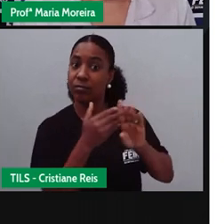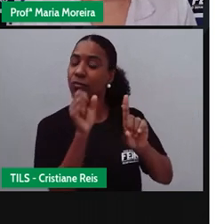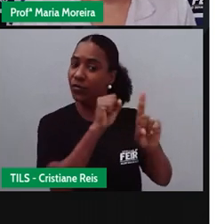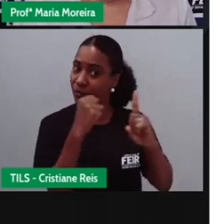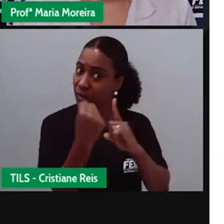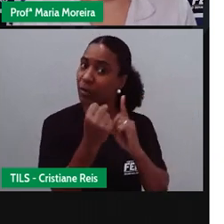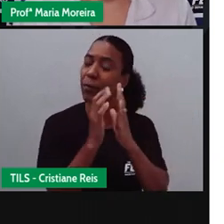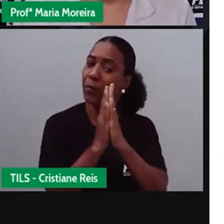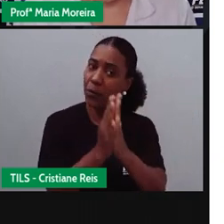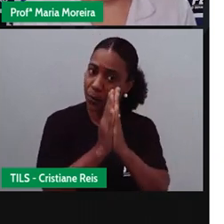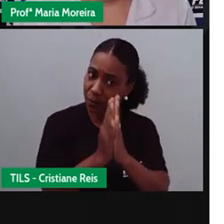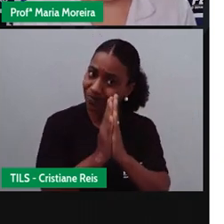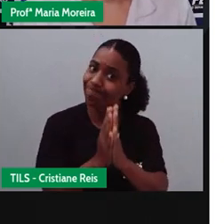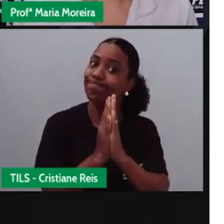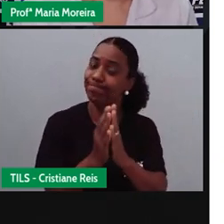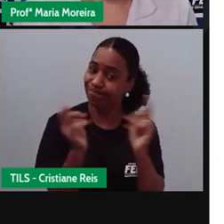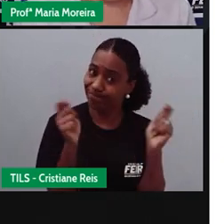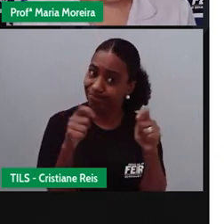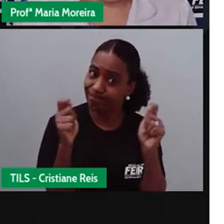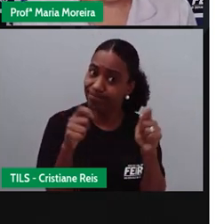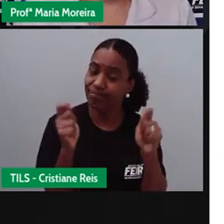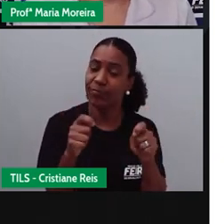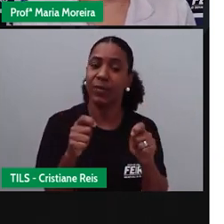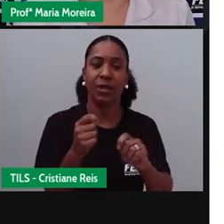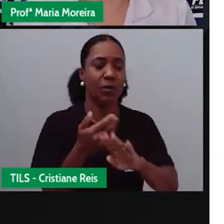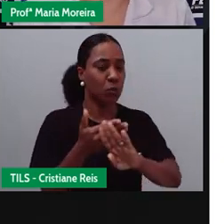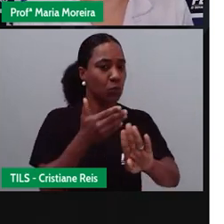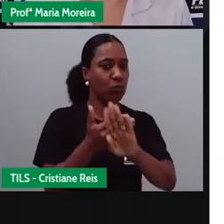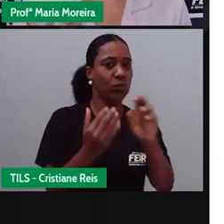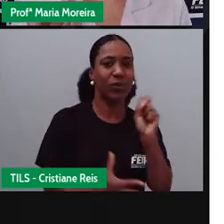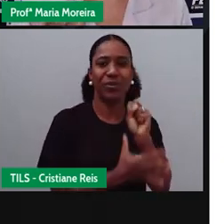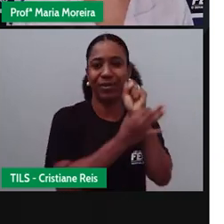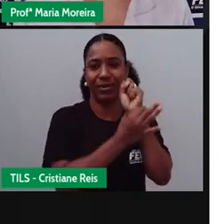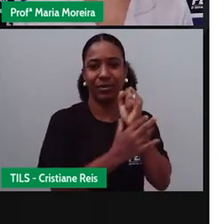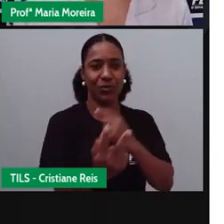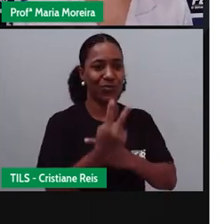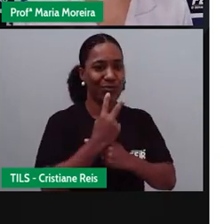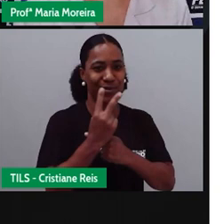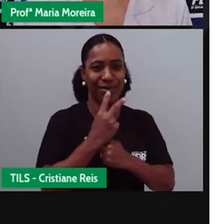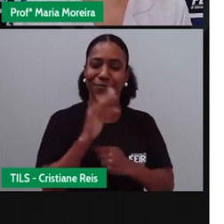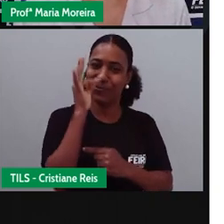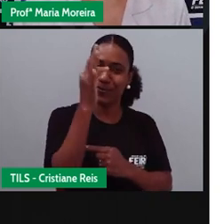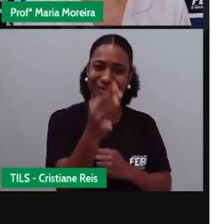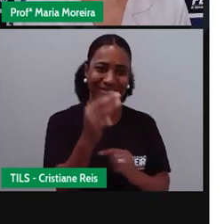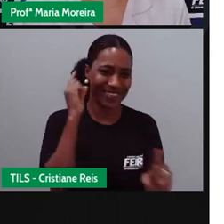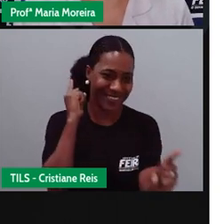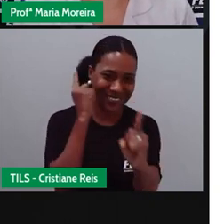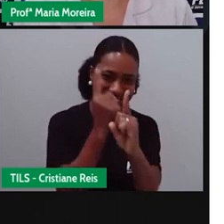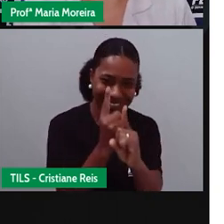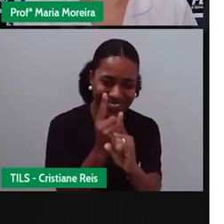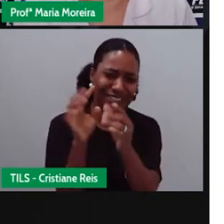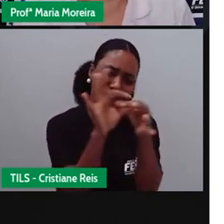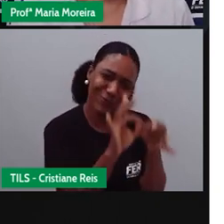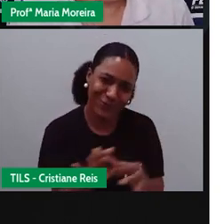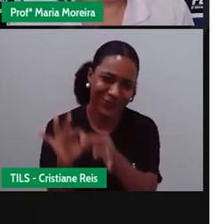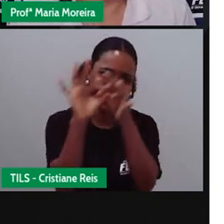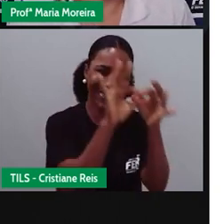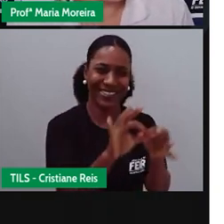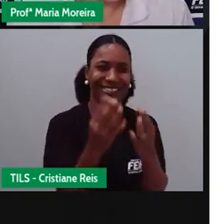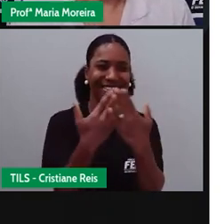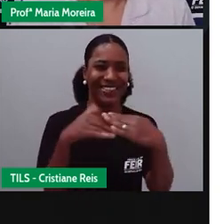se possível for, tá? Se protejam, se cuidem, pra que em breve a gente esteja juntinhos mais uma vez aí nas